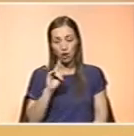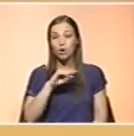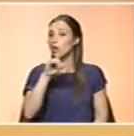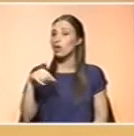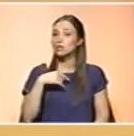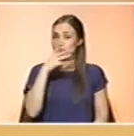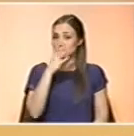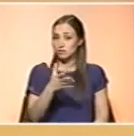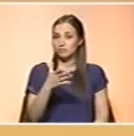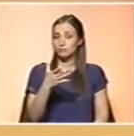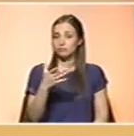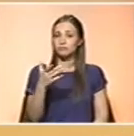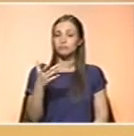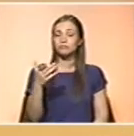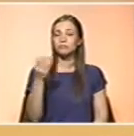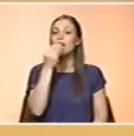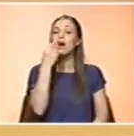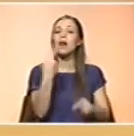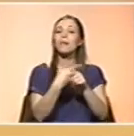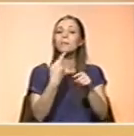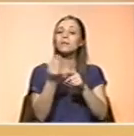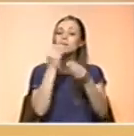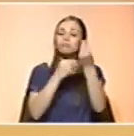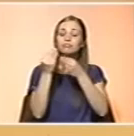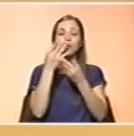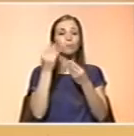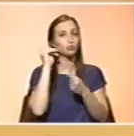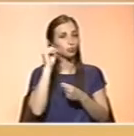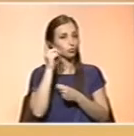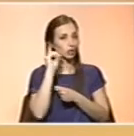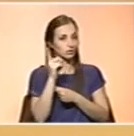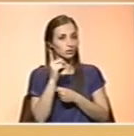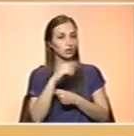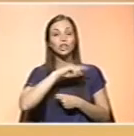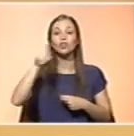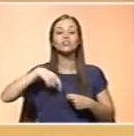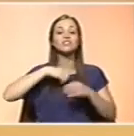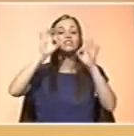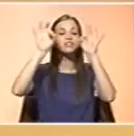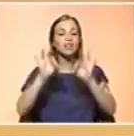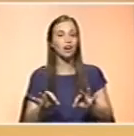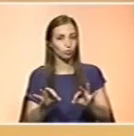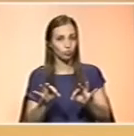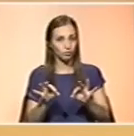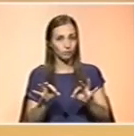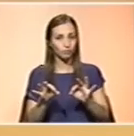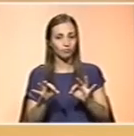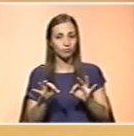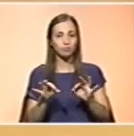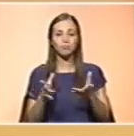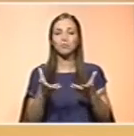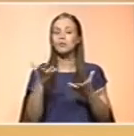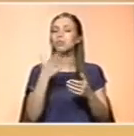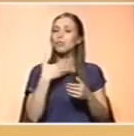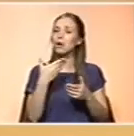a história alimentar é sempre muito importante. Nós temos a certeza que o consumo está a fornecer um teor de